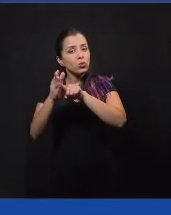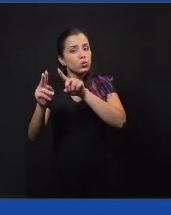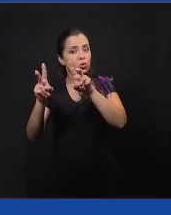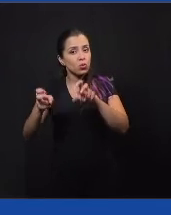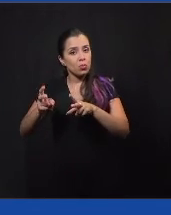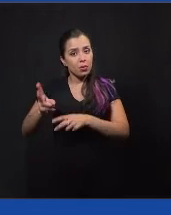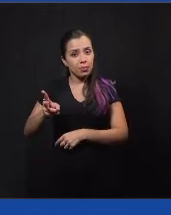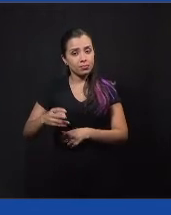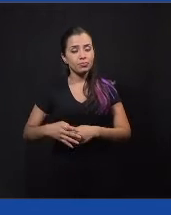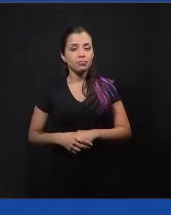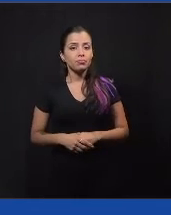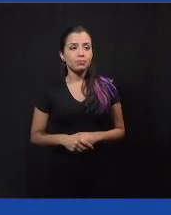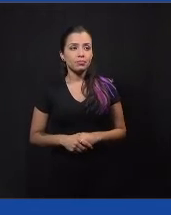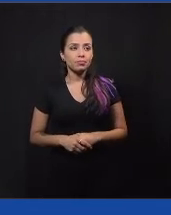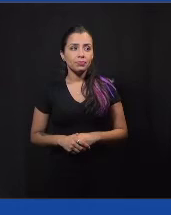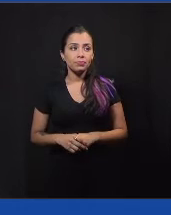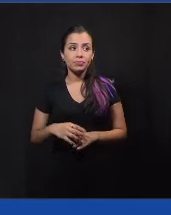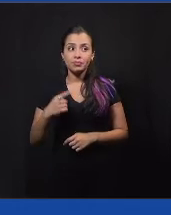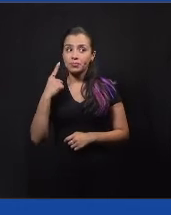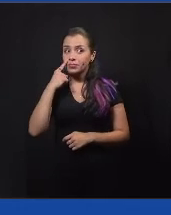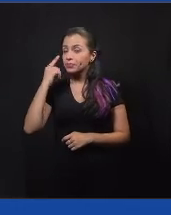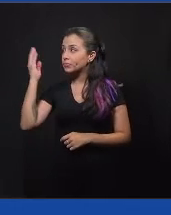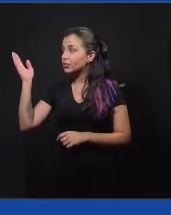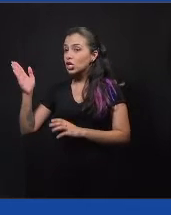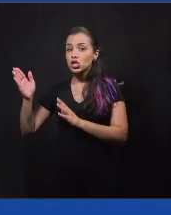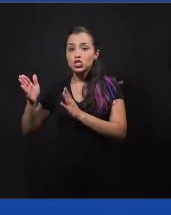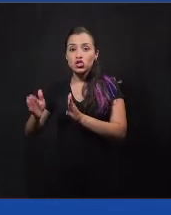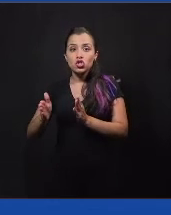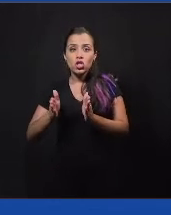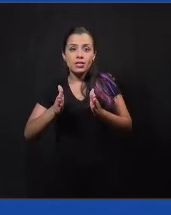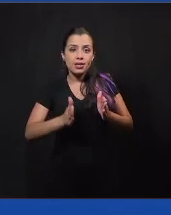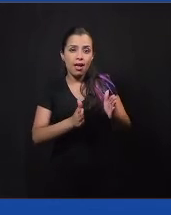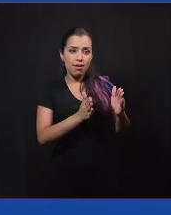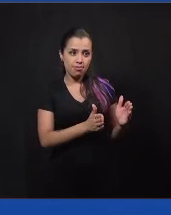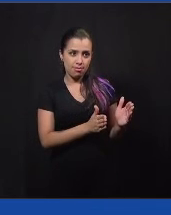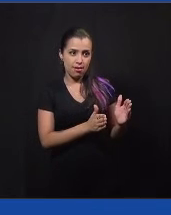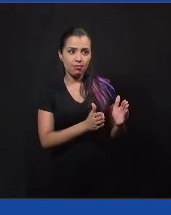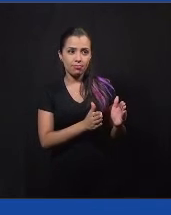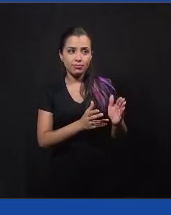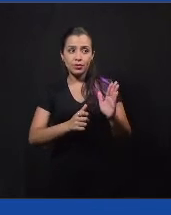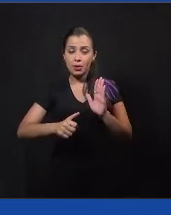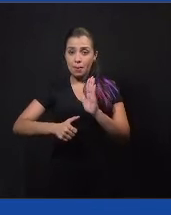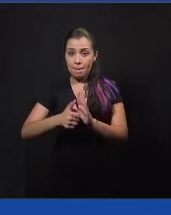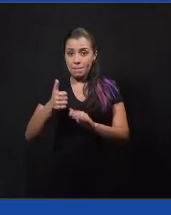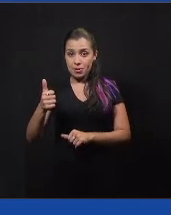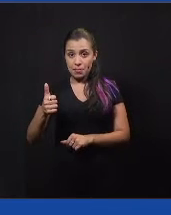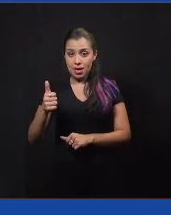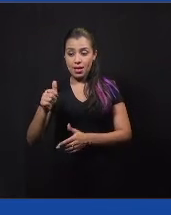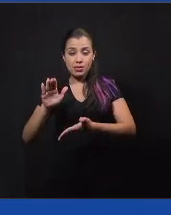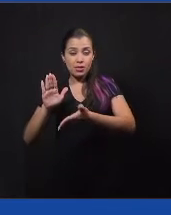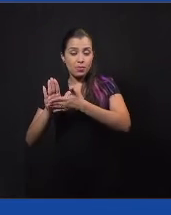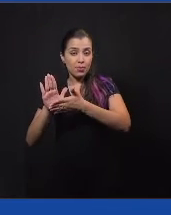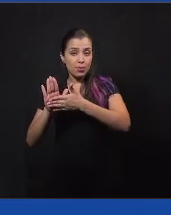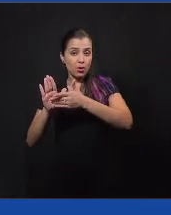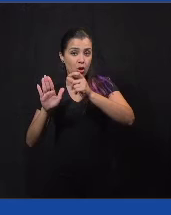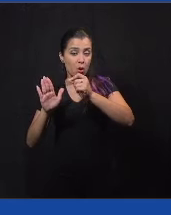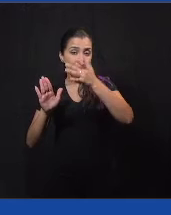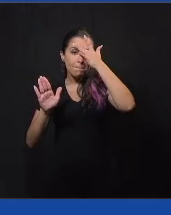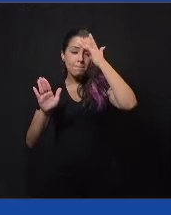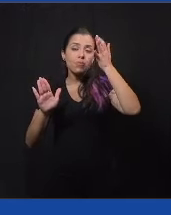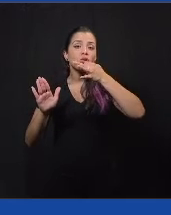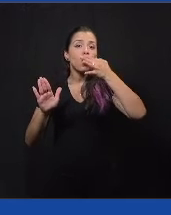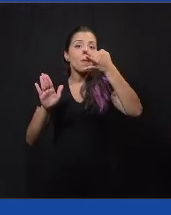essas foram as etapas da jornada, né, assim, na primeira, a gente propôs que as pessoas dessem a sua opinião,